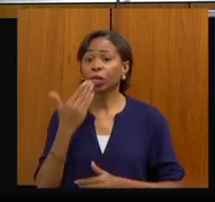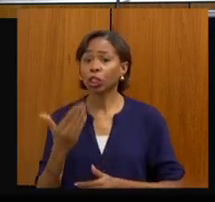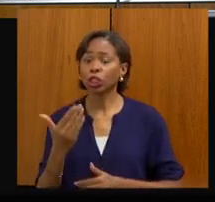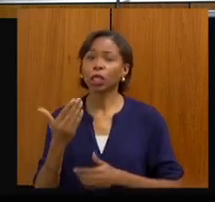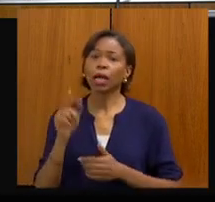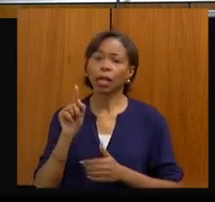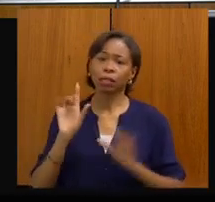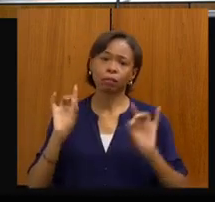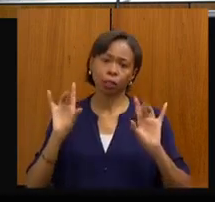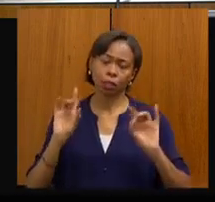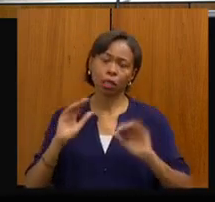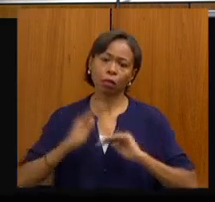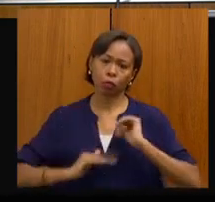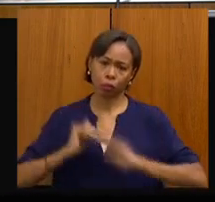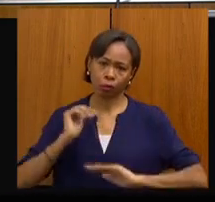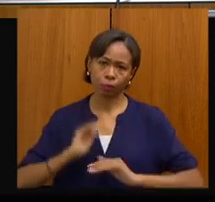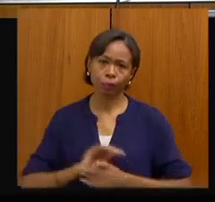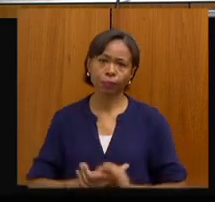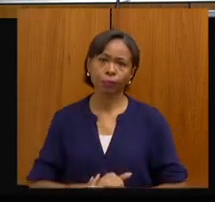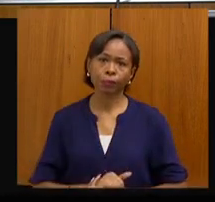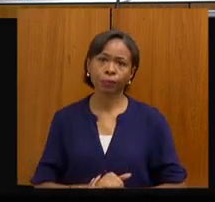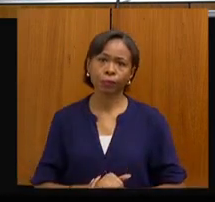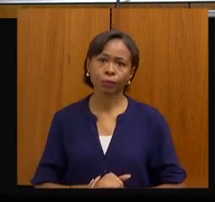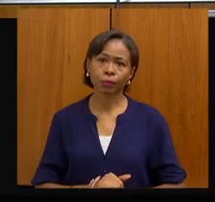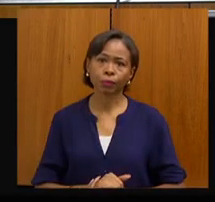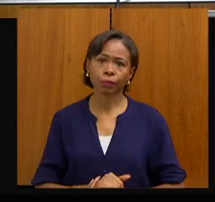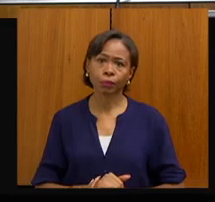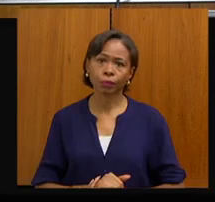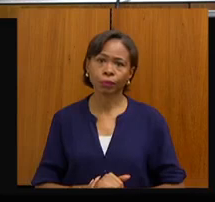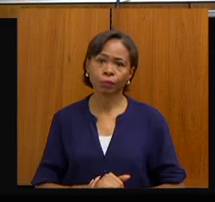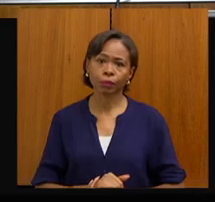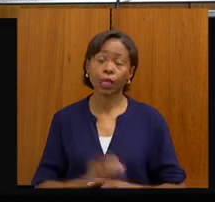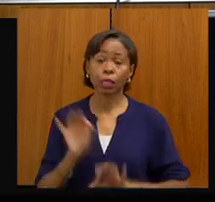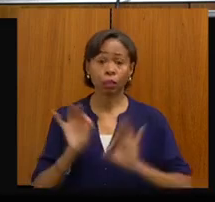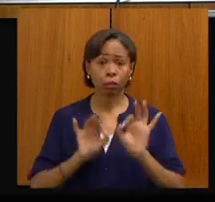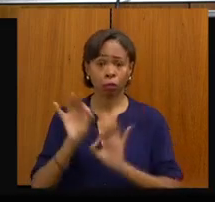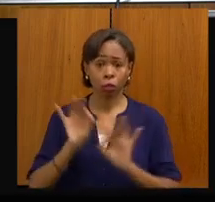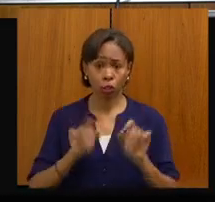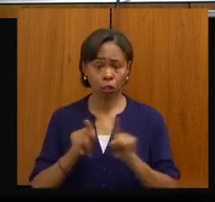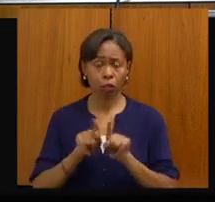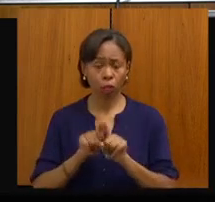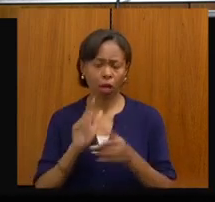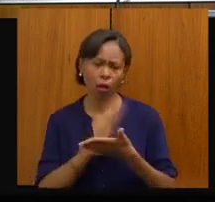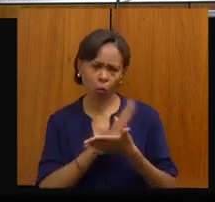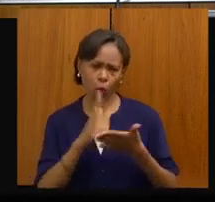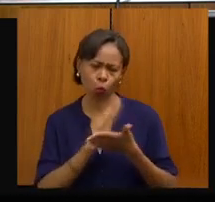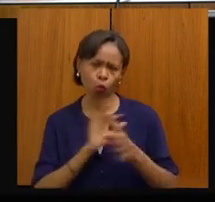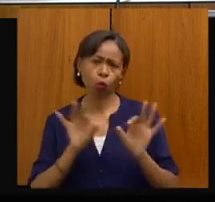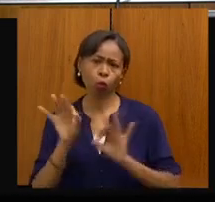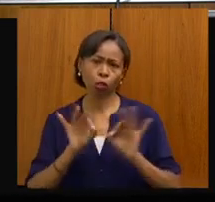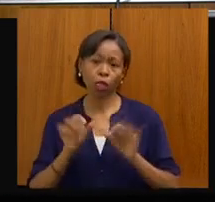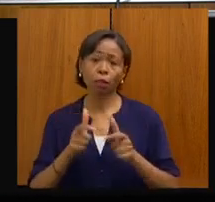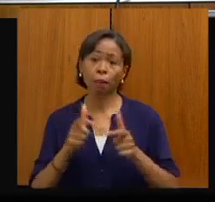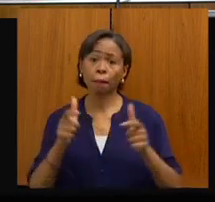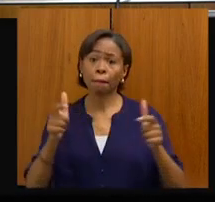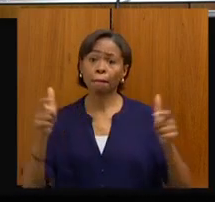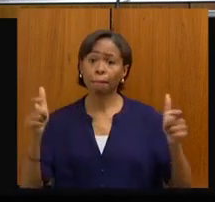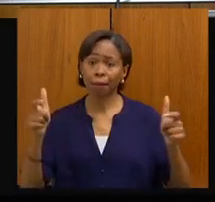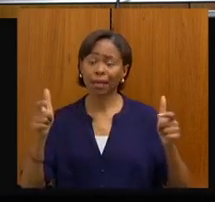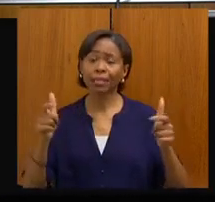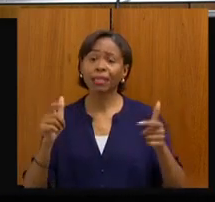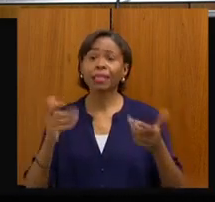Pode passar. Então, alguns projetos, nós estamos terminando a apresentação, o projeto de ampliação de média